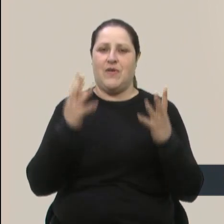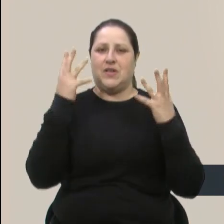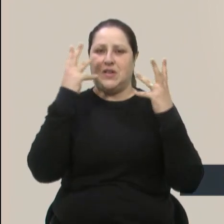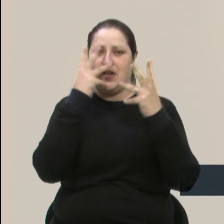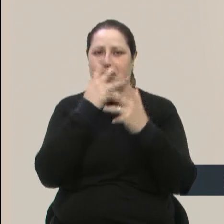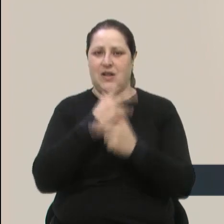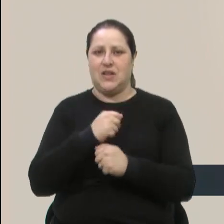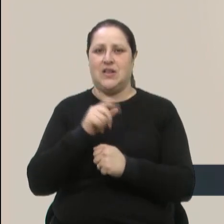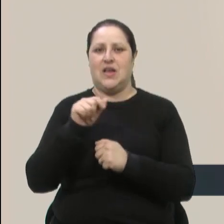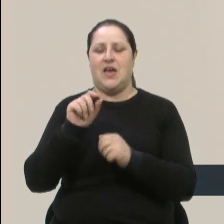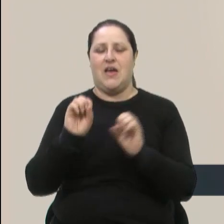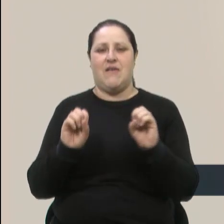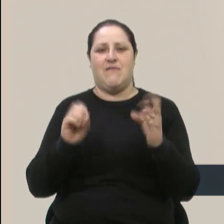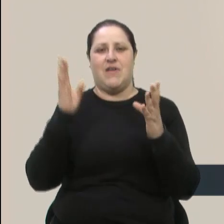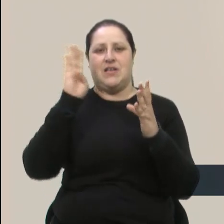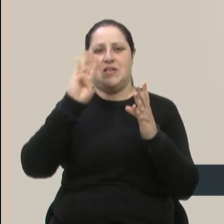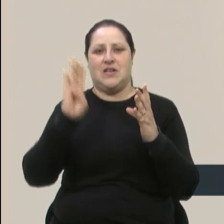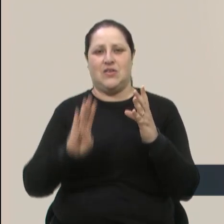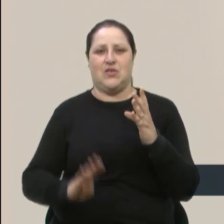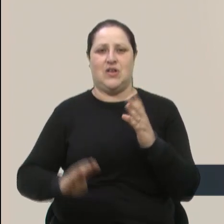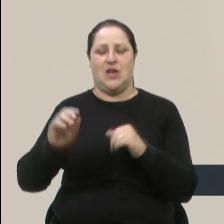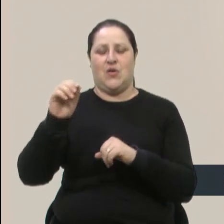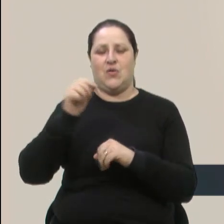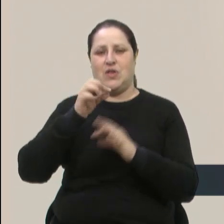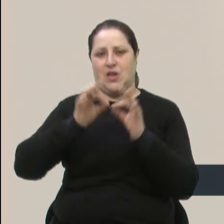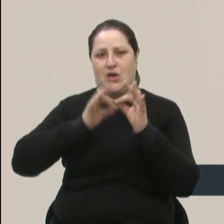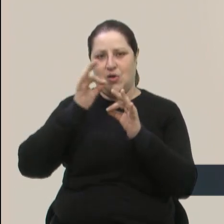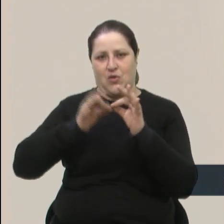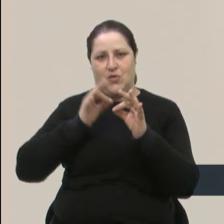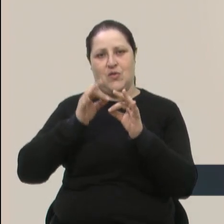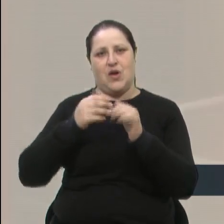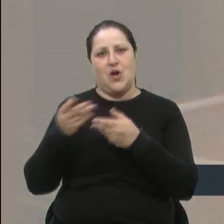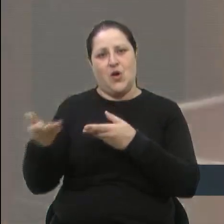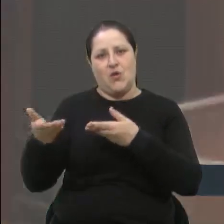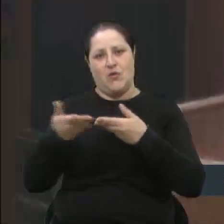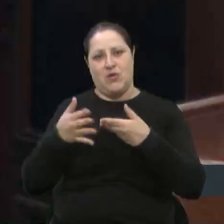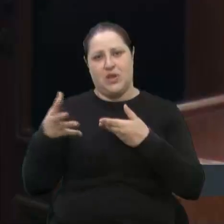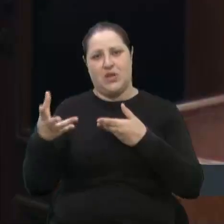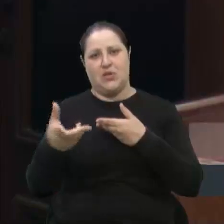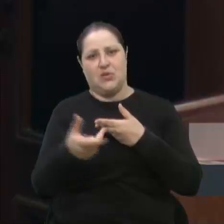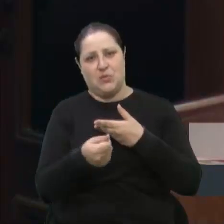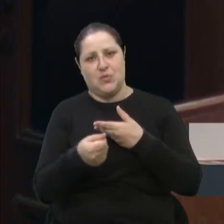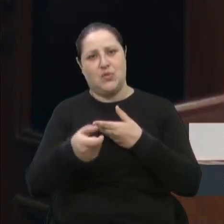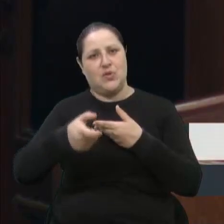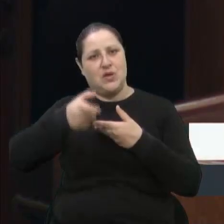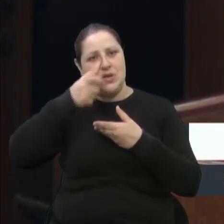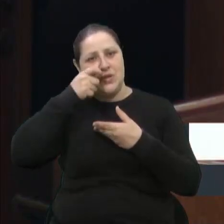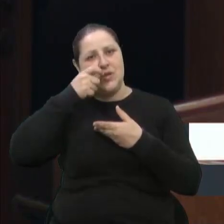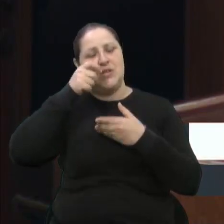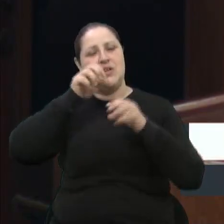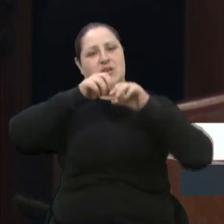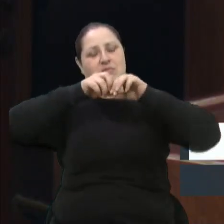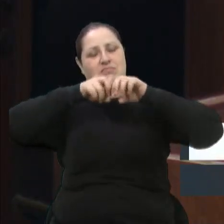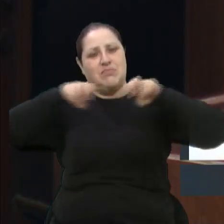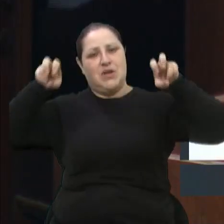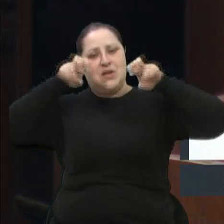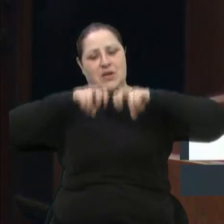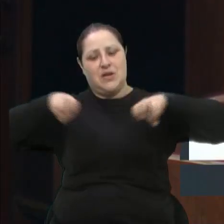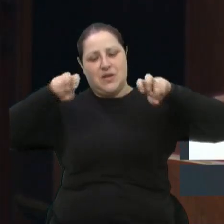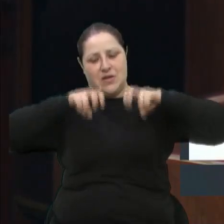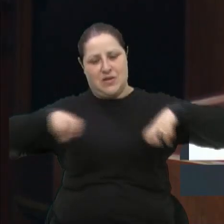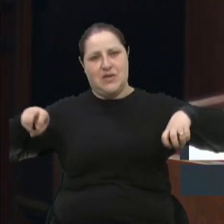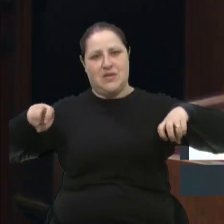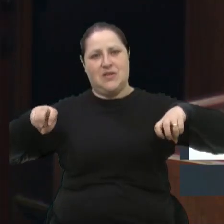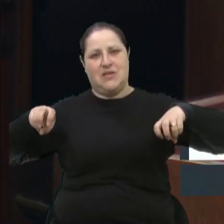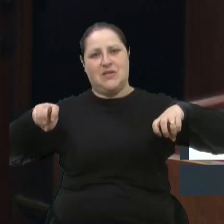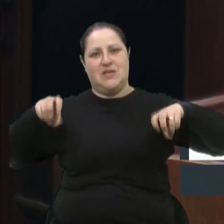convite para que todos acompanhem a escolha das soberanas presencialmente nas arquibancadas, com a sua torcida